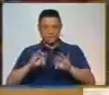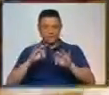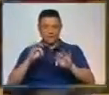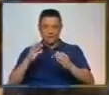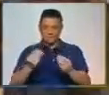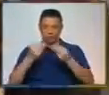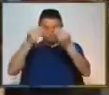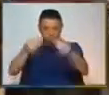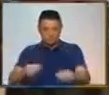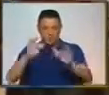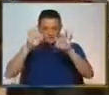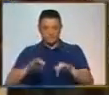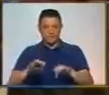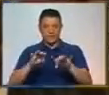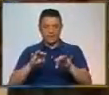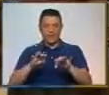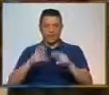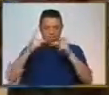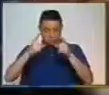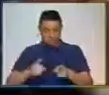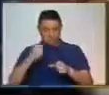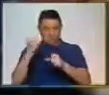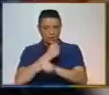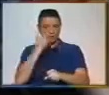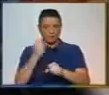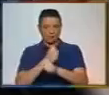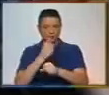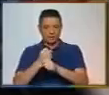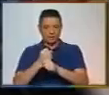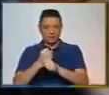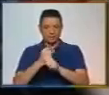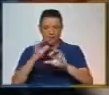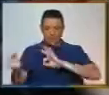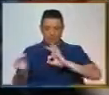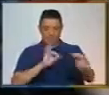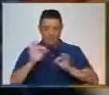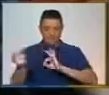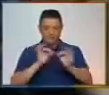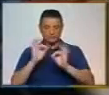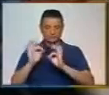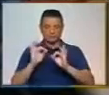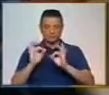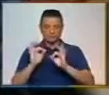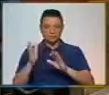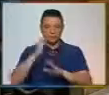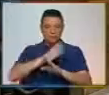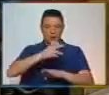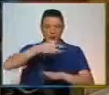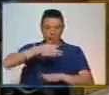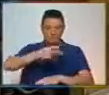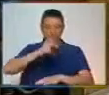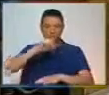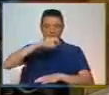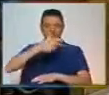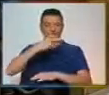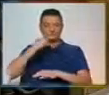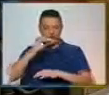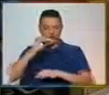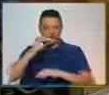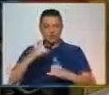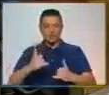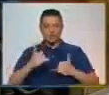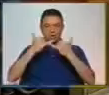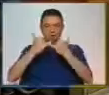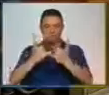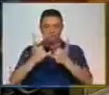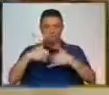até à entrega final. O nosso processo inicia-se com a preparação da pasta, depois